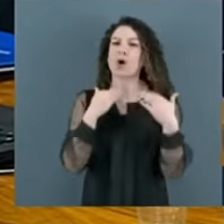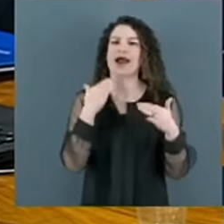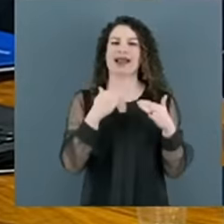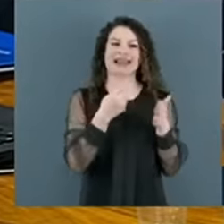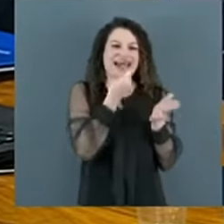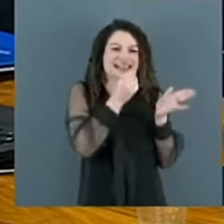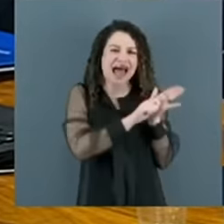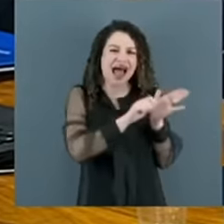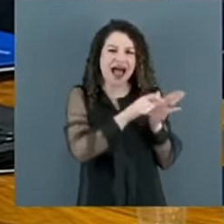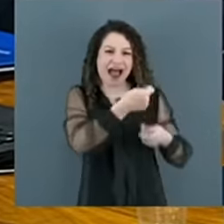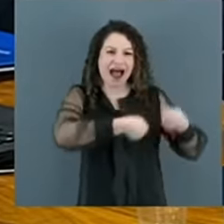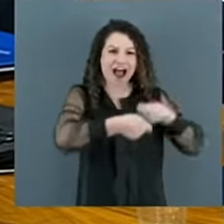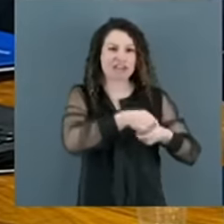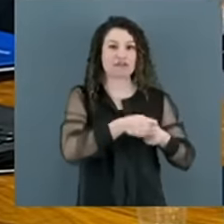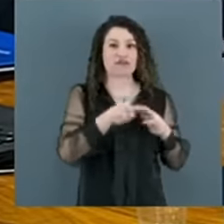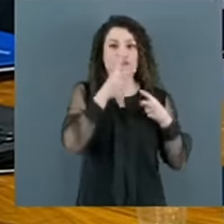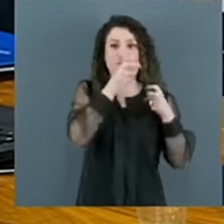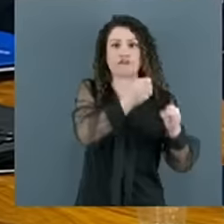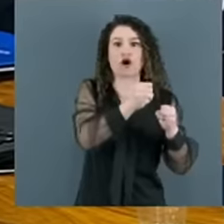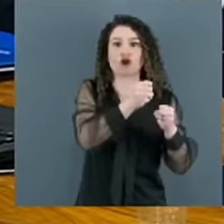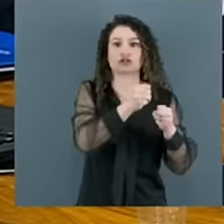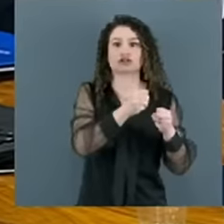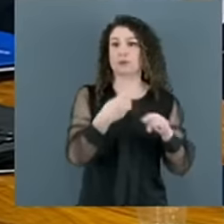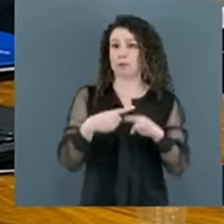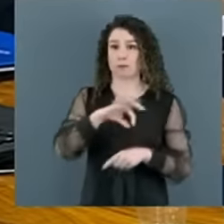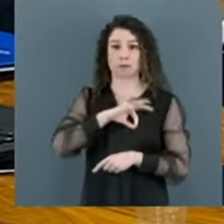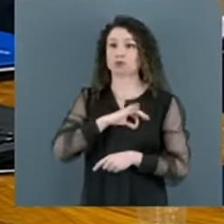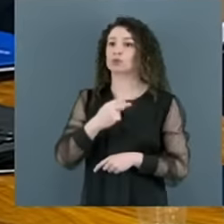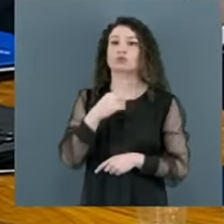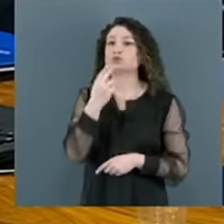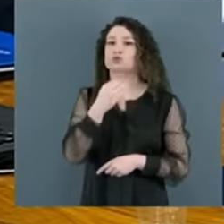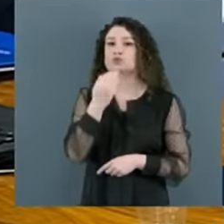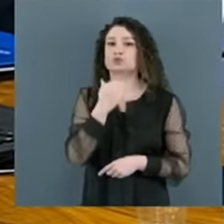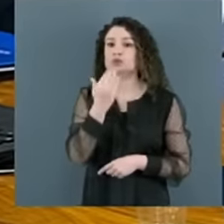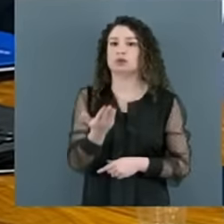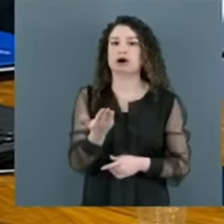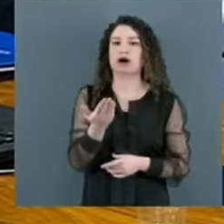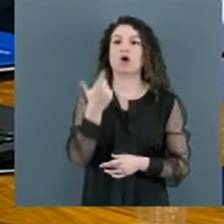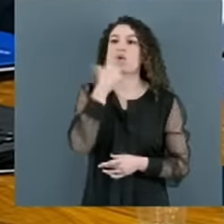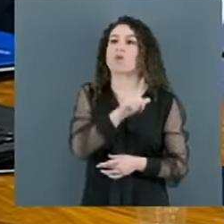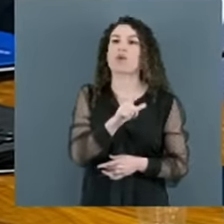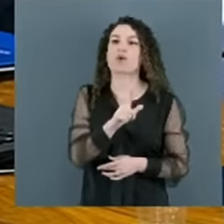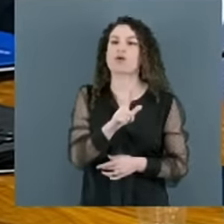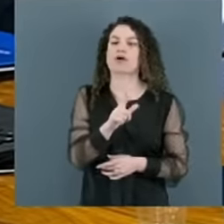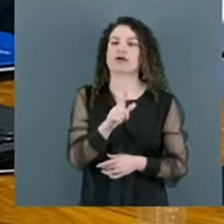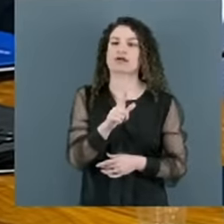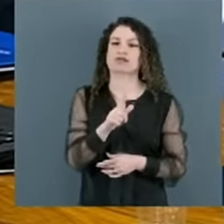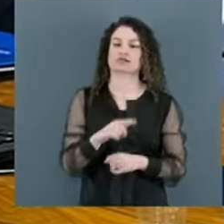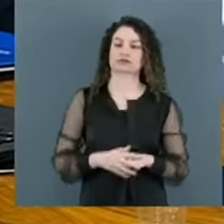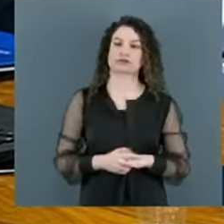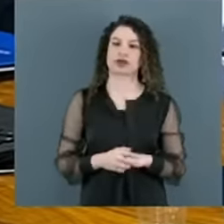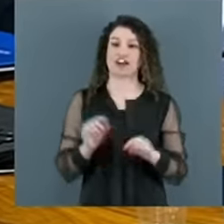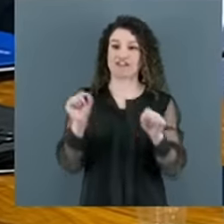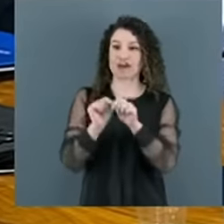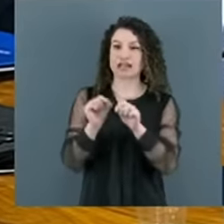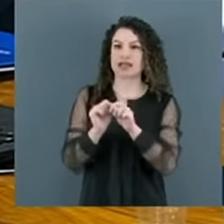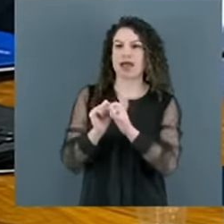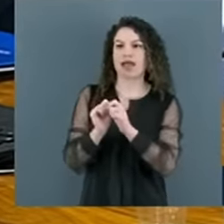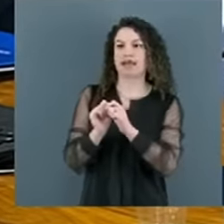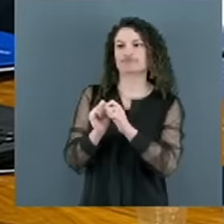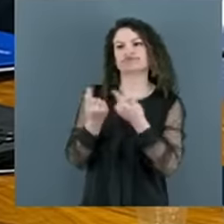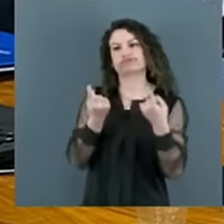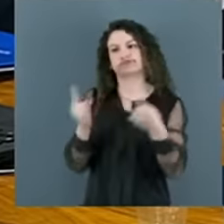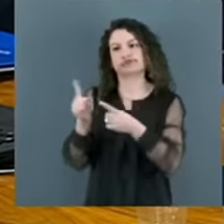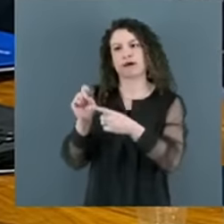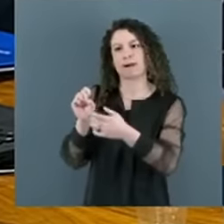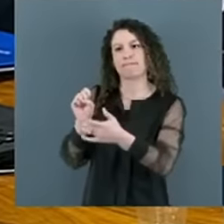fortes. Porque a polícia não consegue fazer o combate da forma como deveria ser.